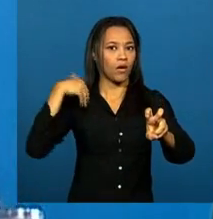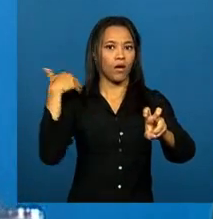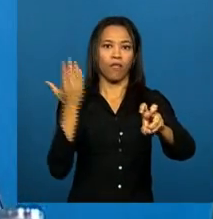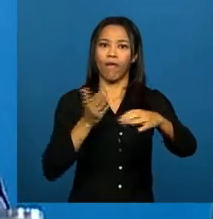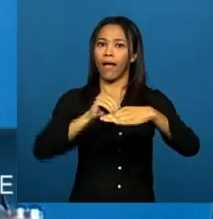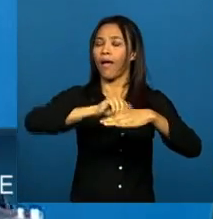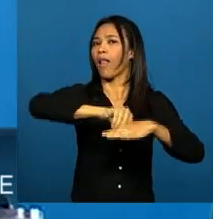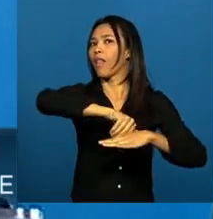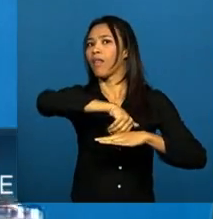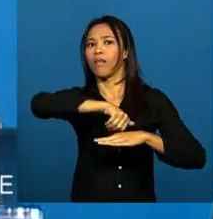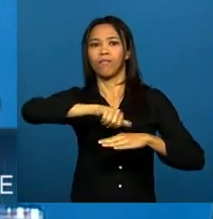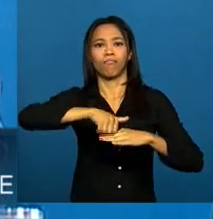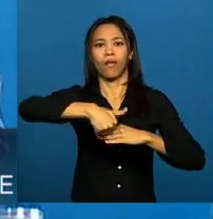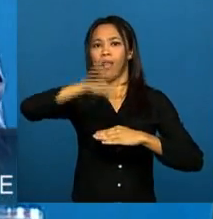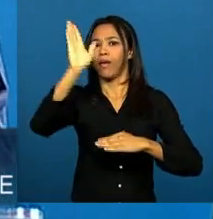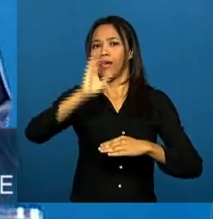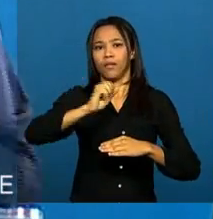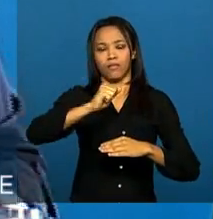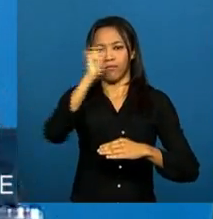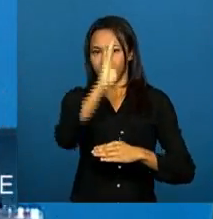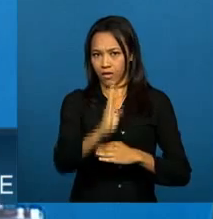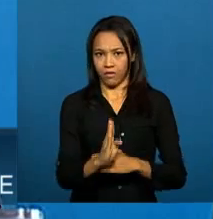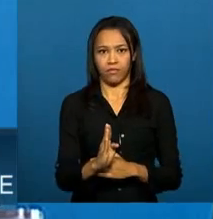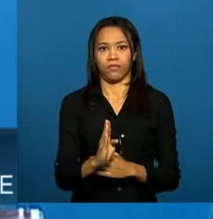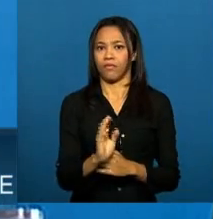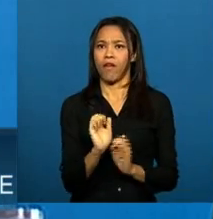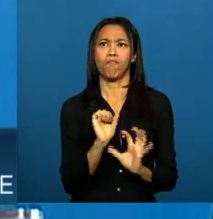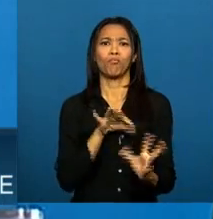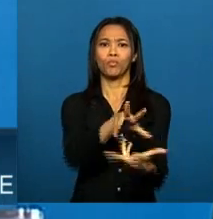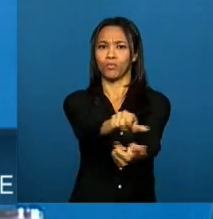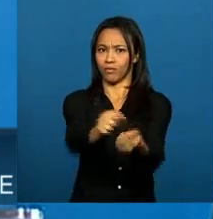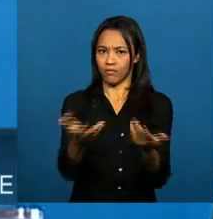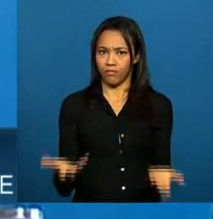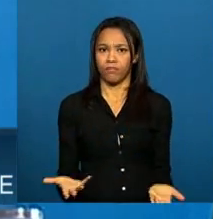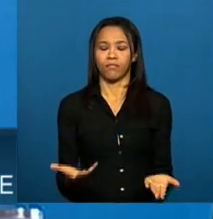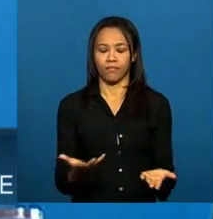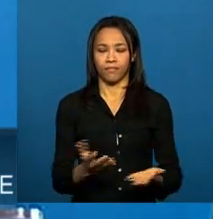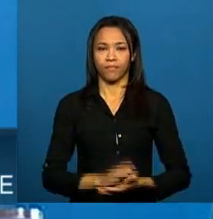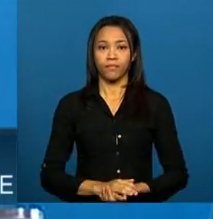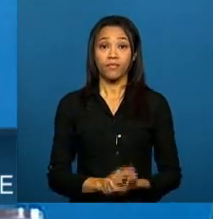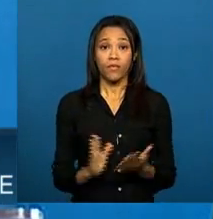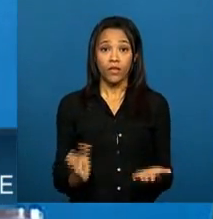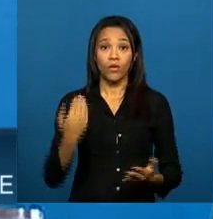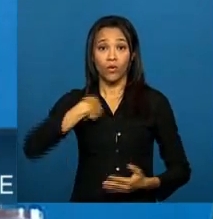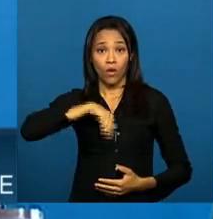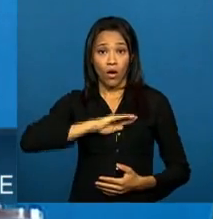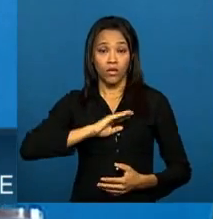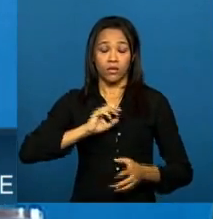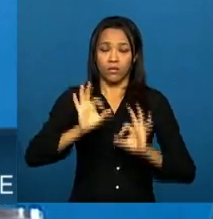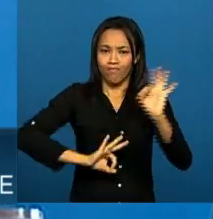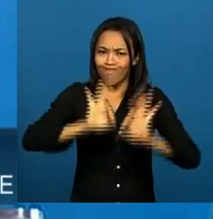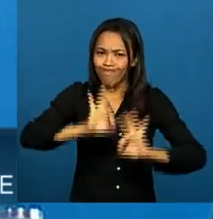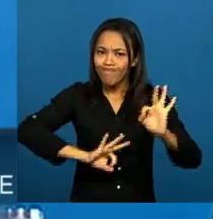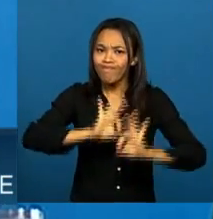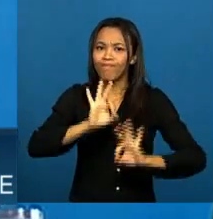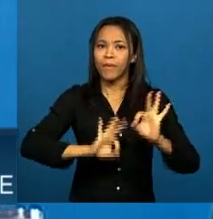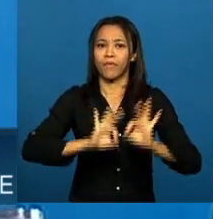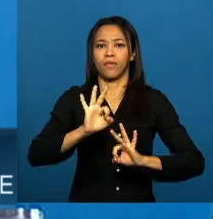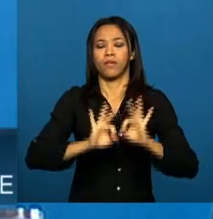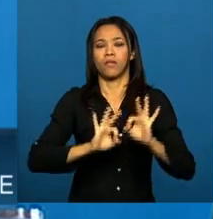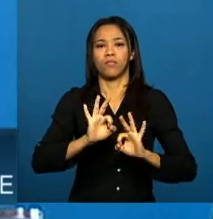fronteiras da soberania do ponto de vista territorial. Então, nós preparamos essa nova